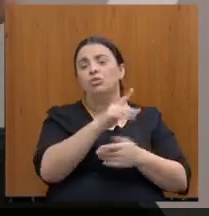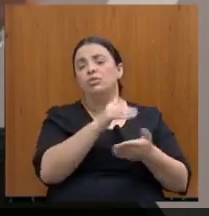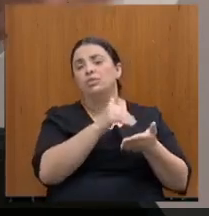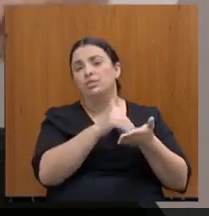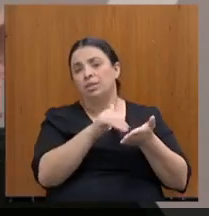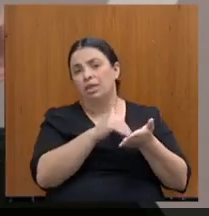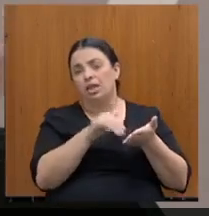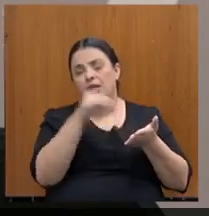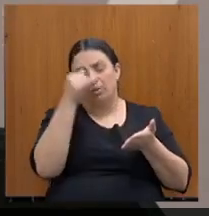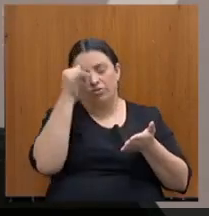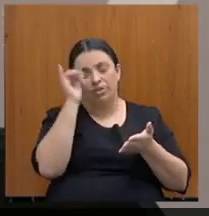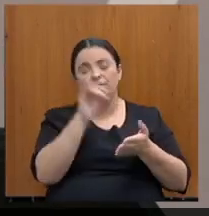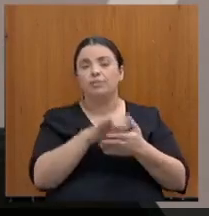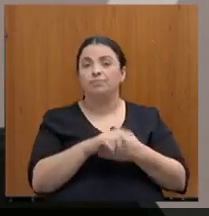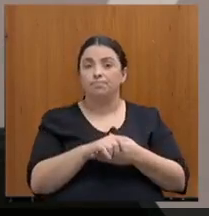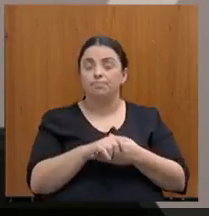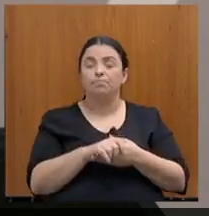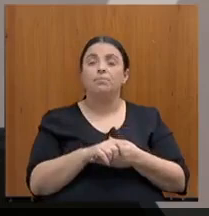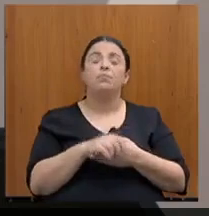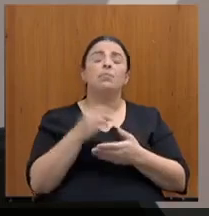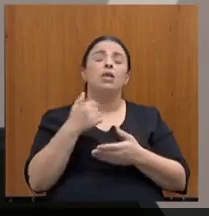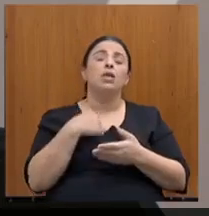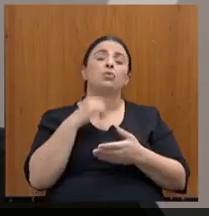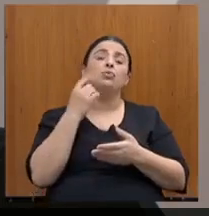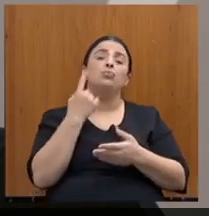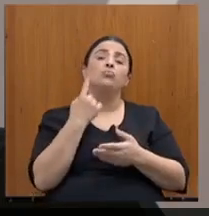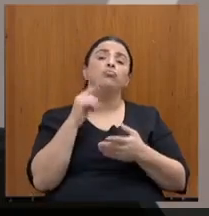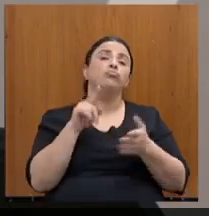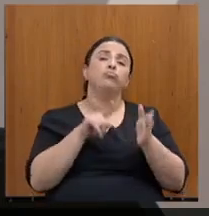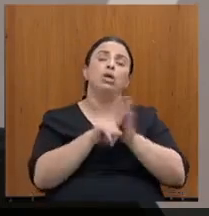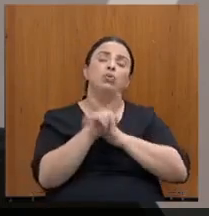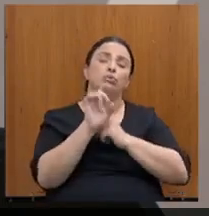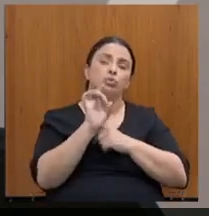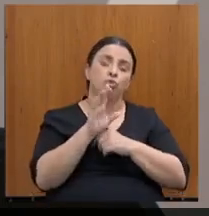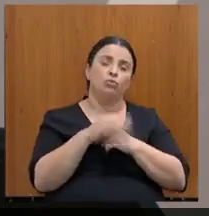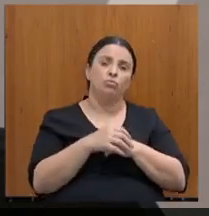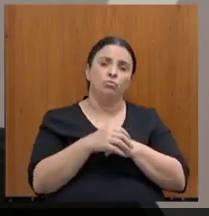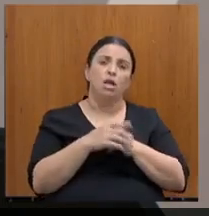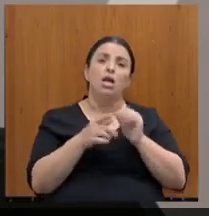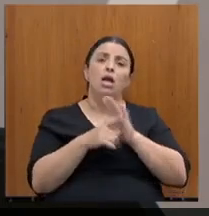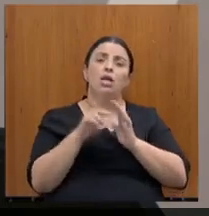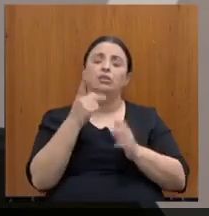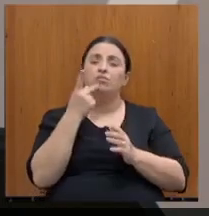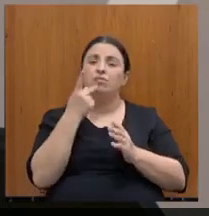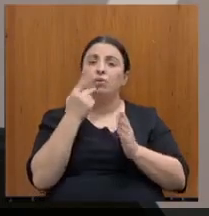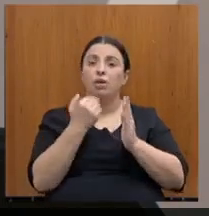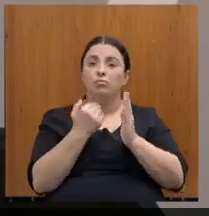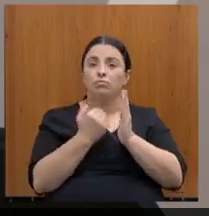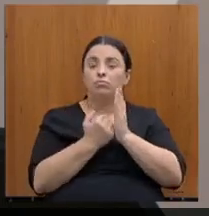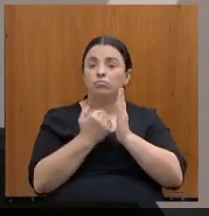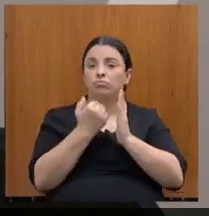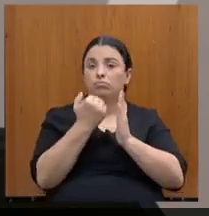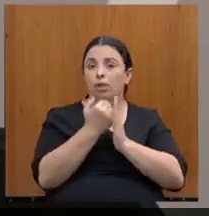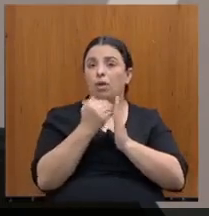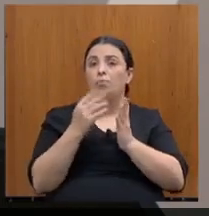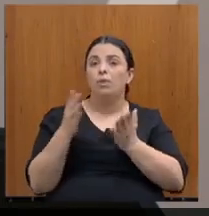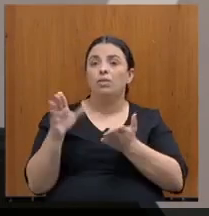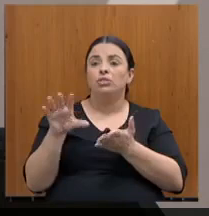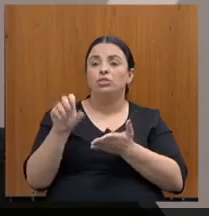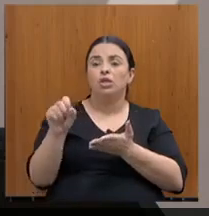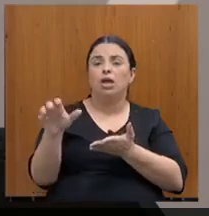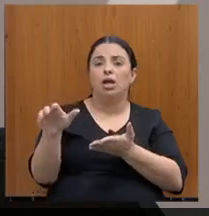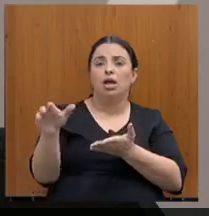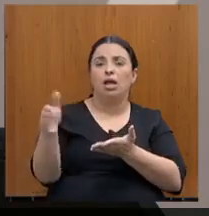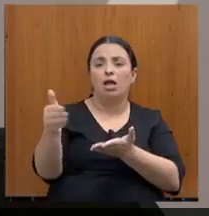uma única questão. Foi falado aqui do aumento de arrecadação que foi identificado. Então,